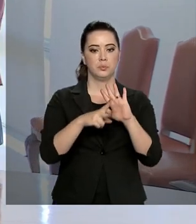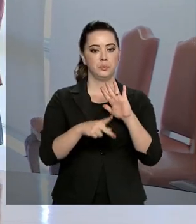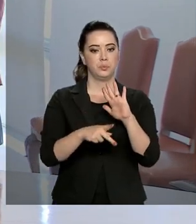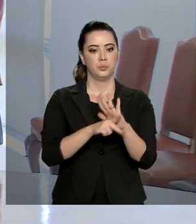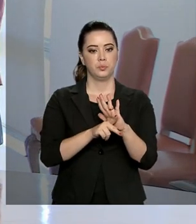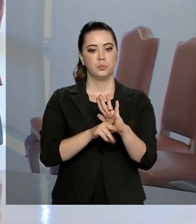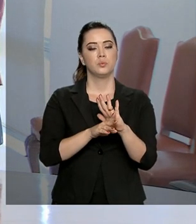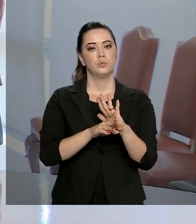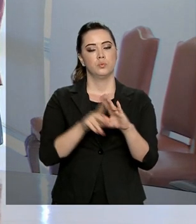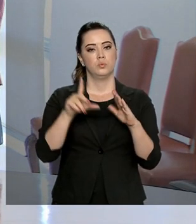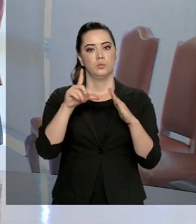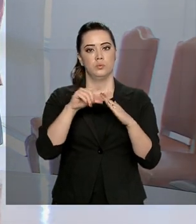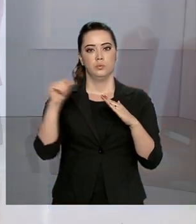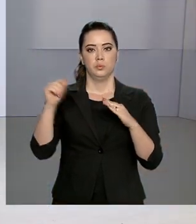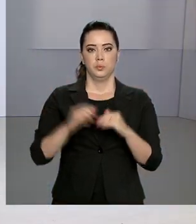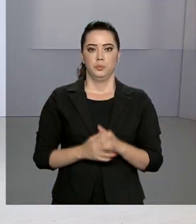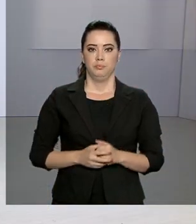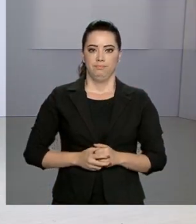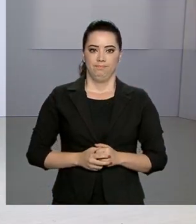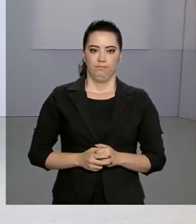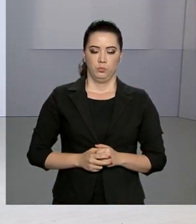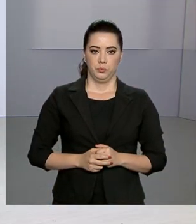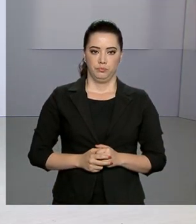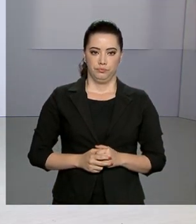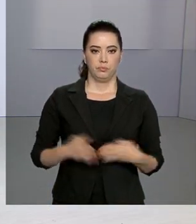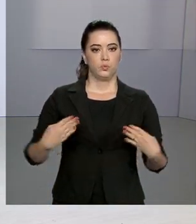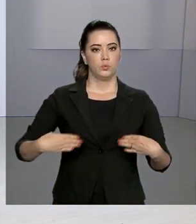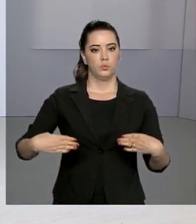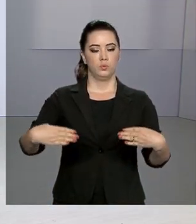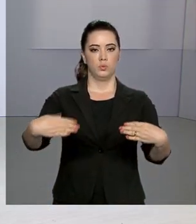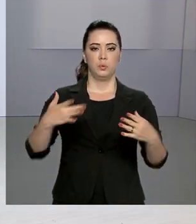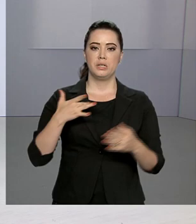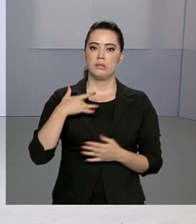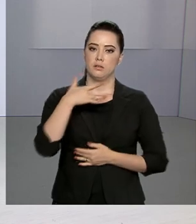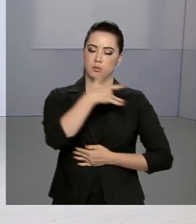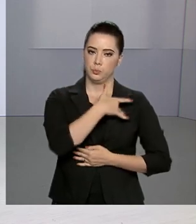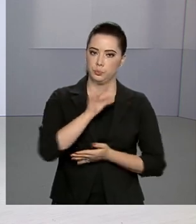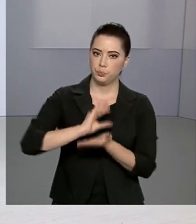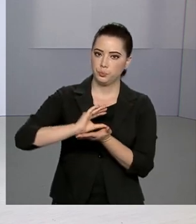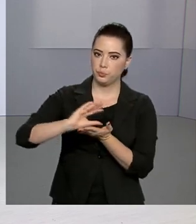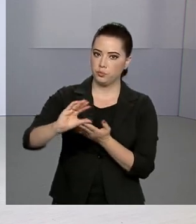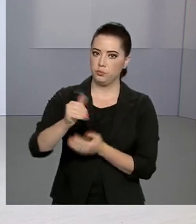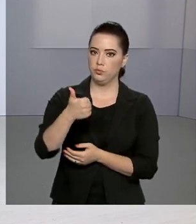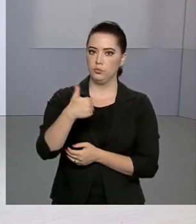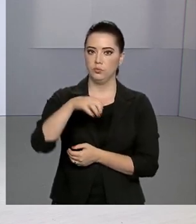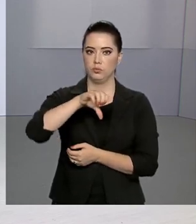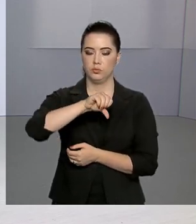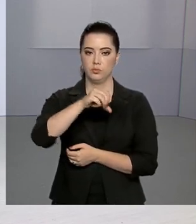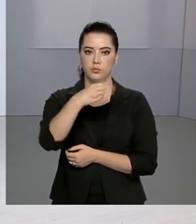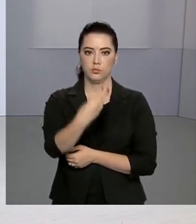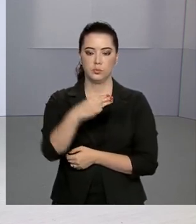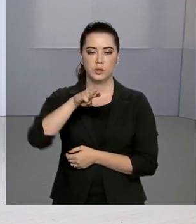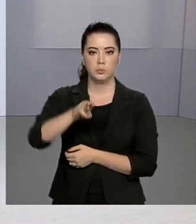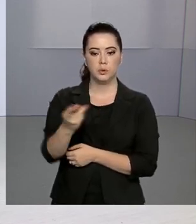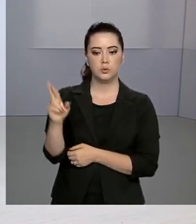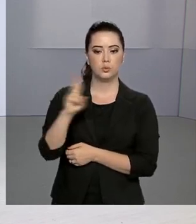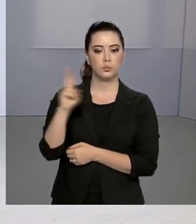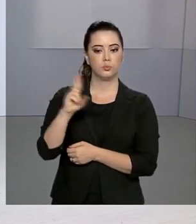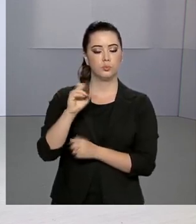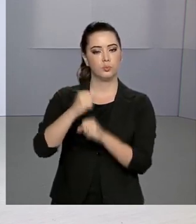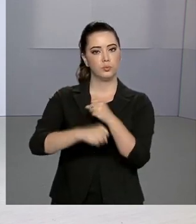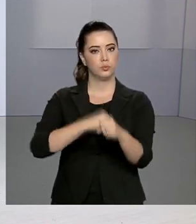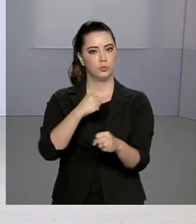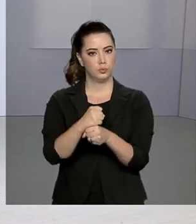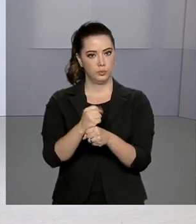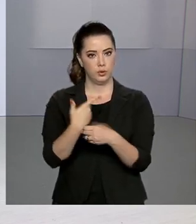no Palácio do Planalto. E o Ministério da Saúde vai investir R 163 milhões a partir do